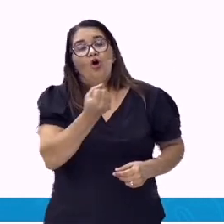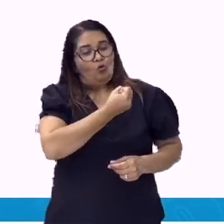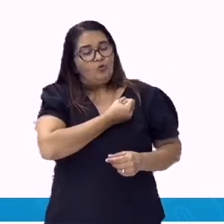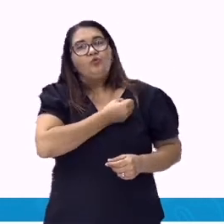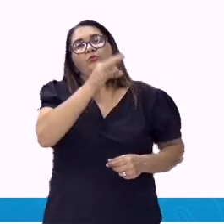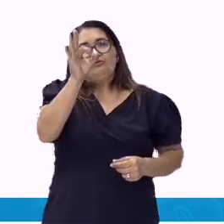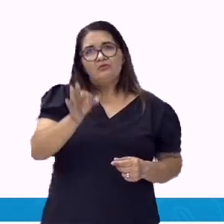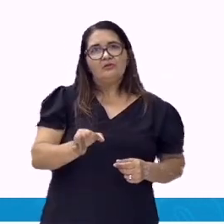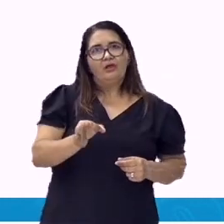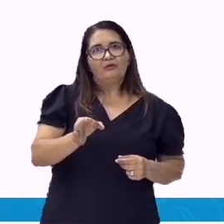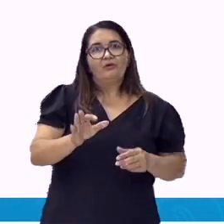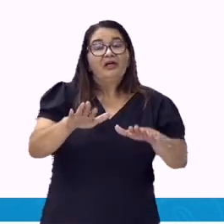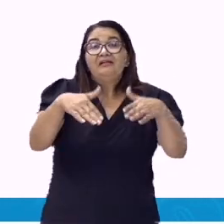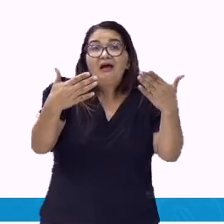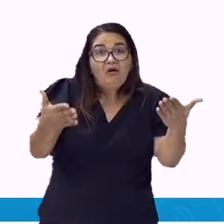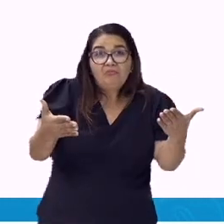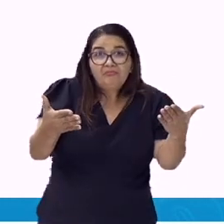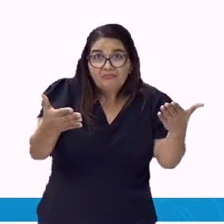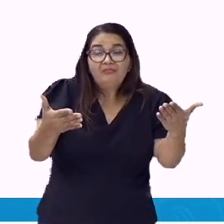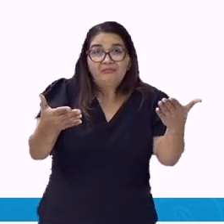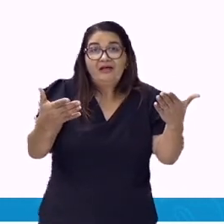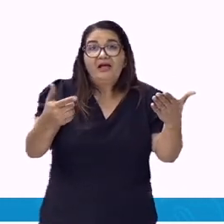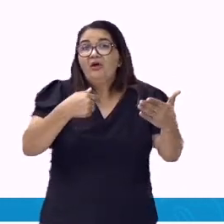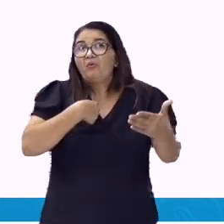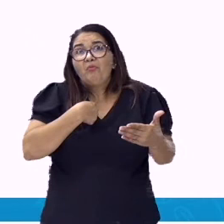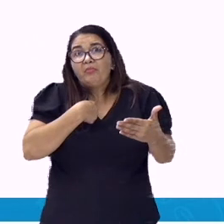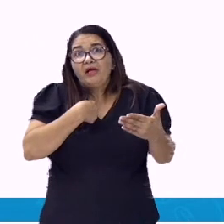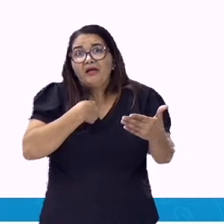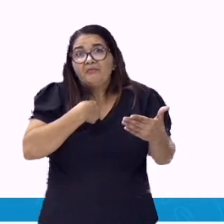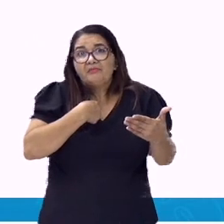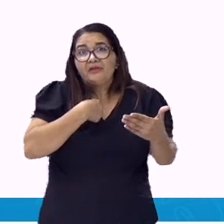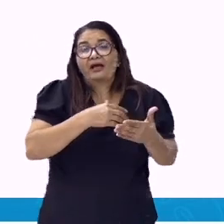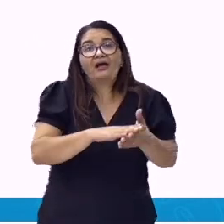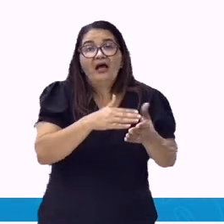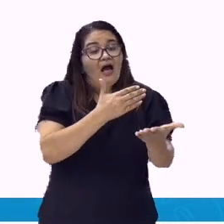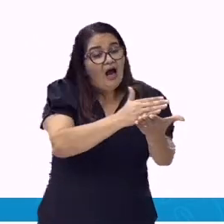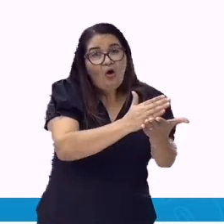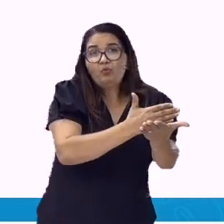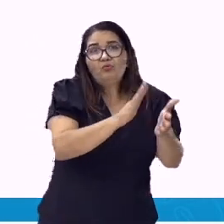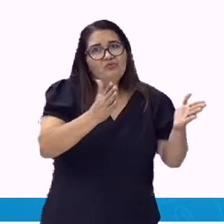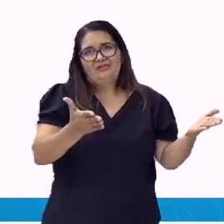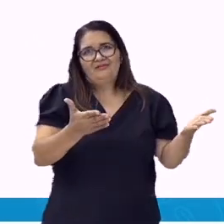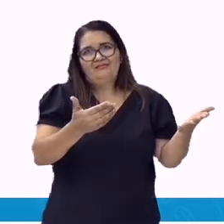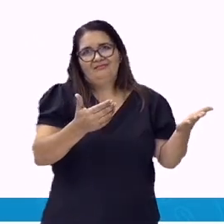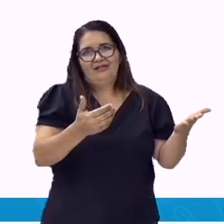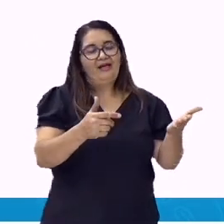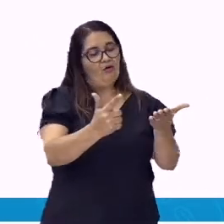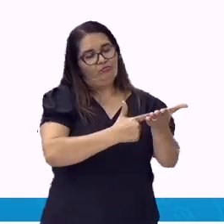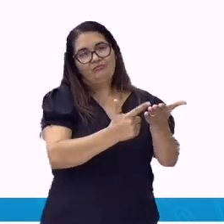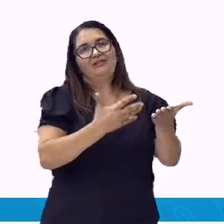Certas e várias não determinam. Ou seja, são pronomes indeterminados.